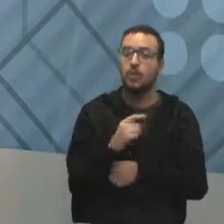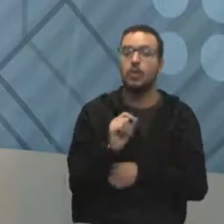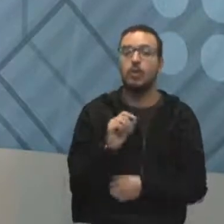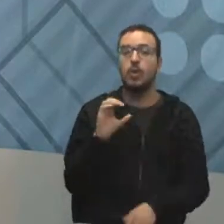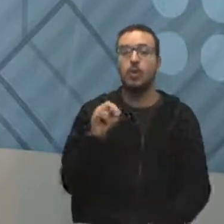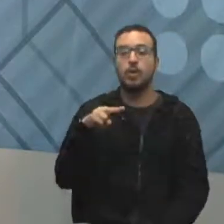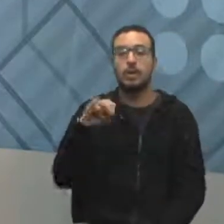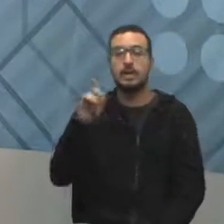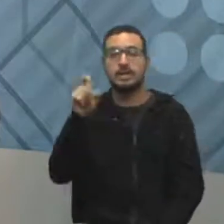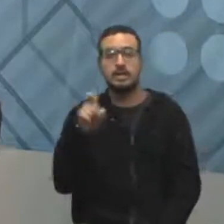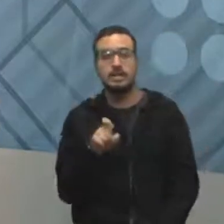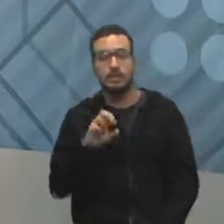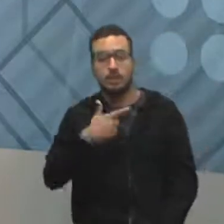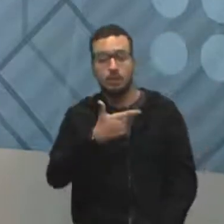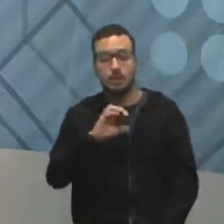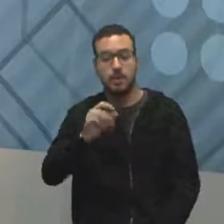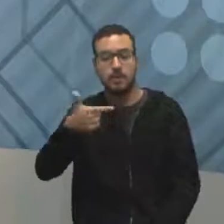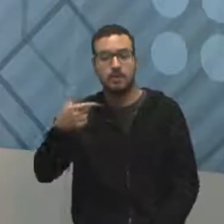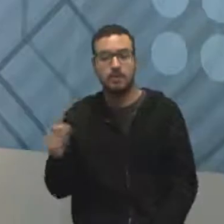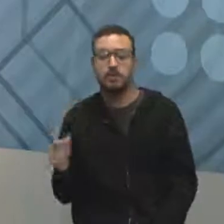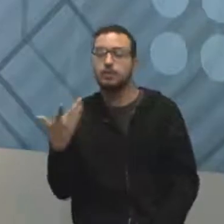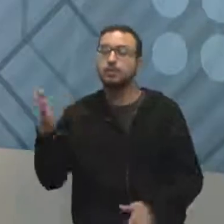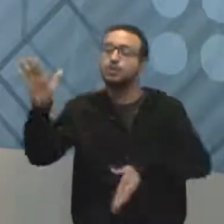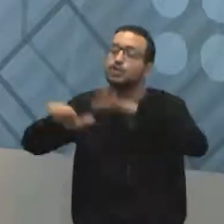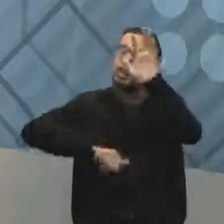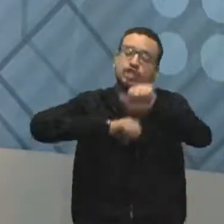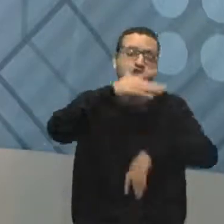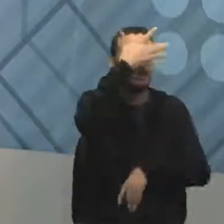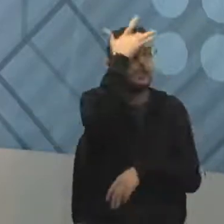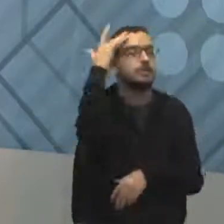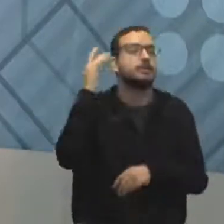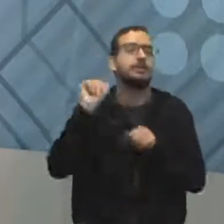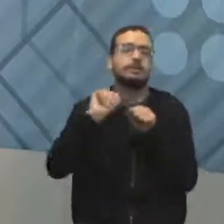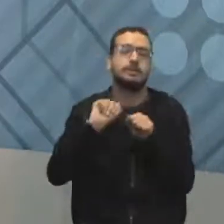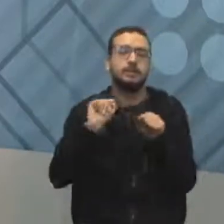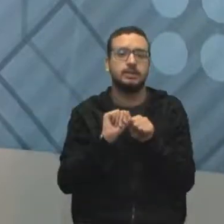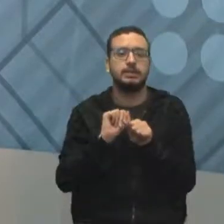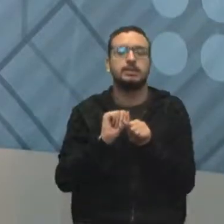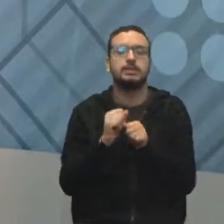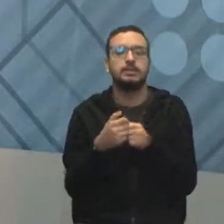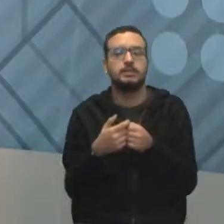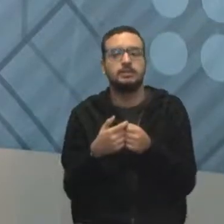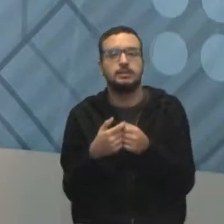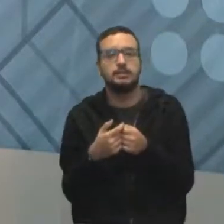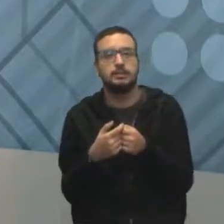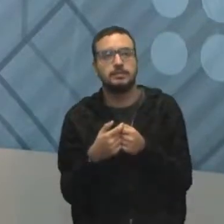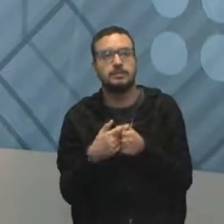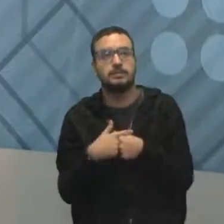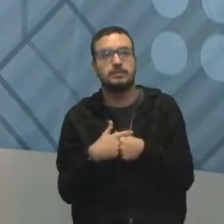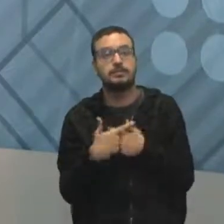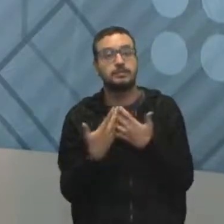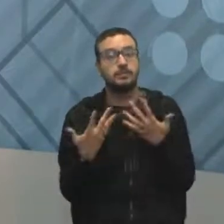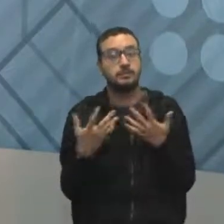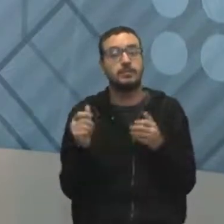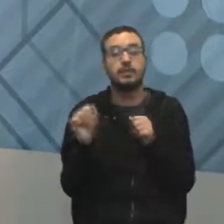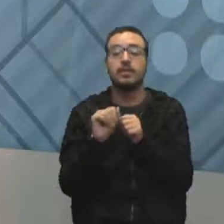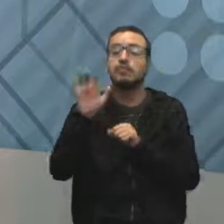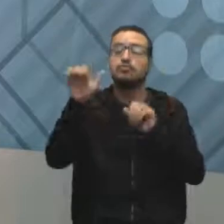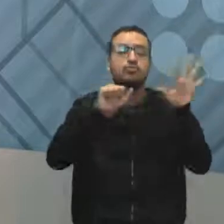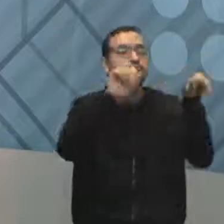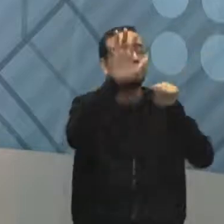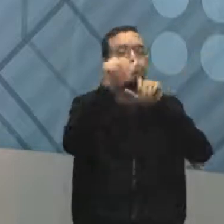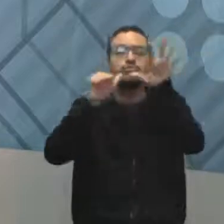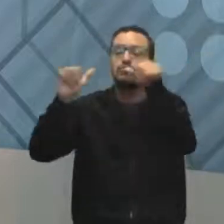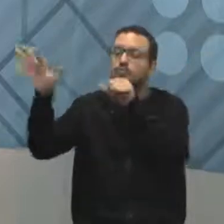2020. Então você vai chamar para as pessoas, para montar aquele time, pessoas que tem a ver. E essa chamada